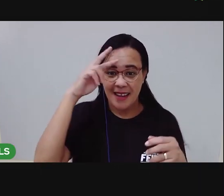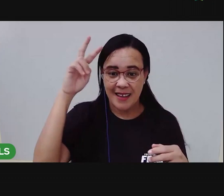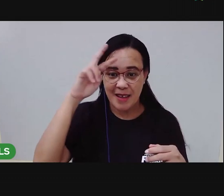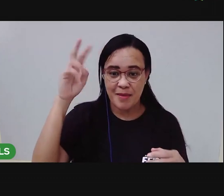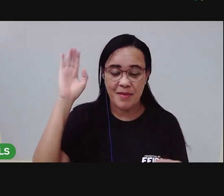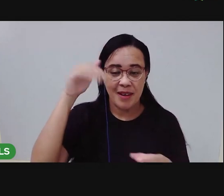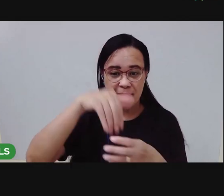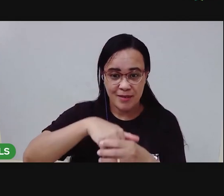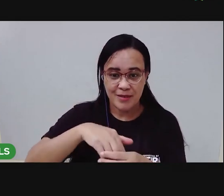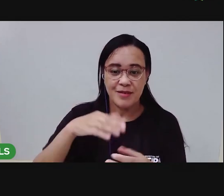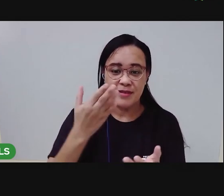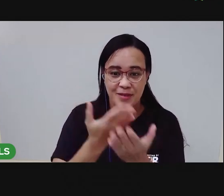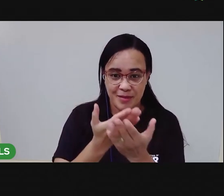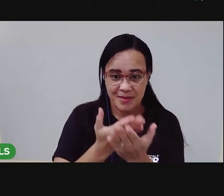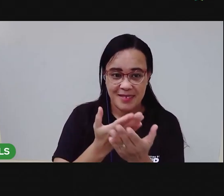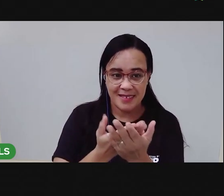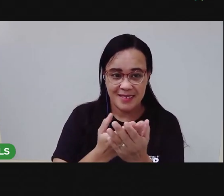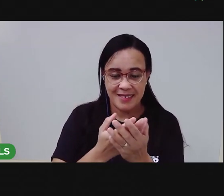Desse livro aqui,